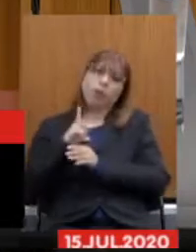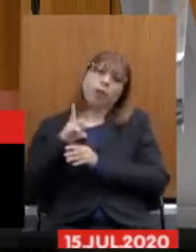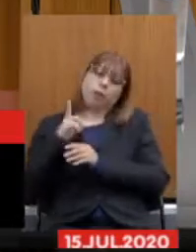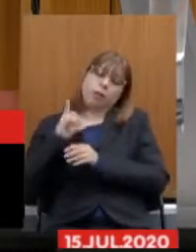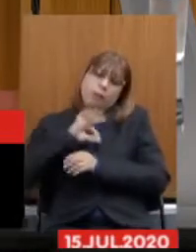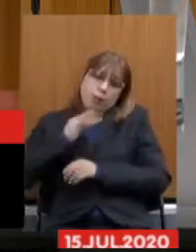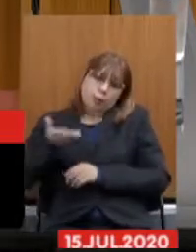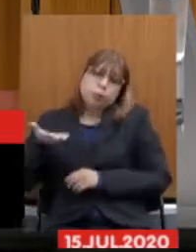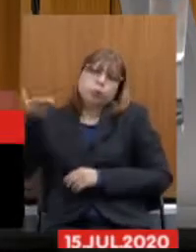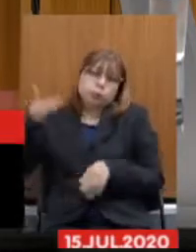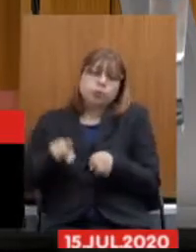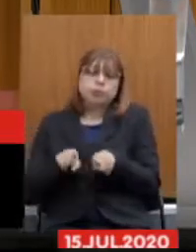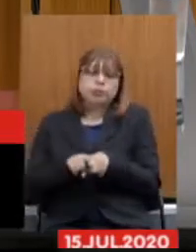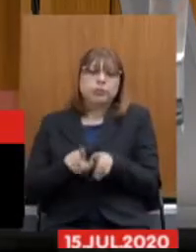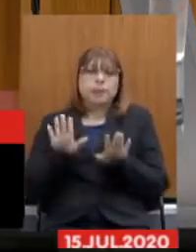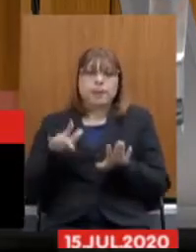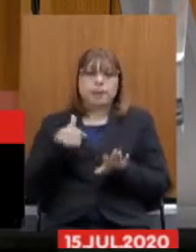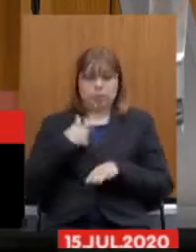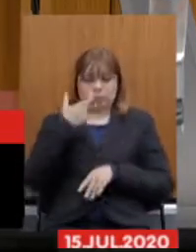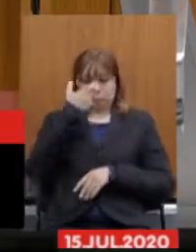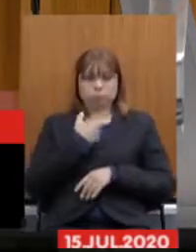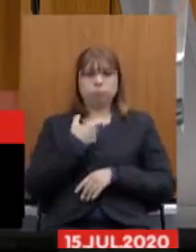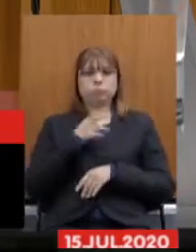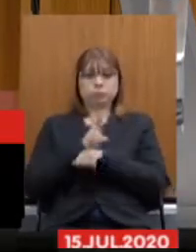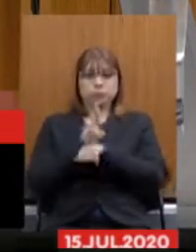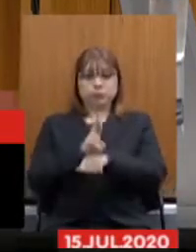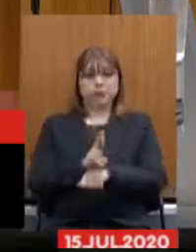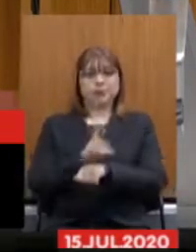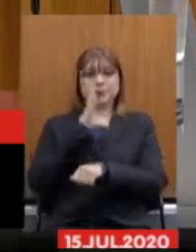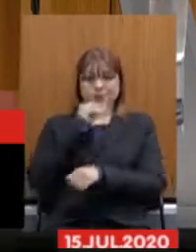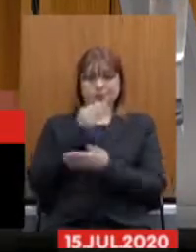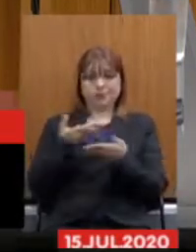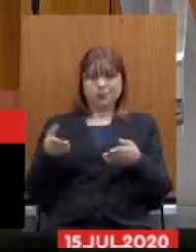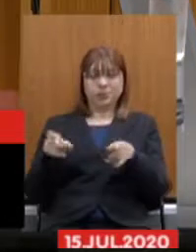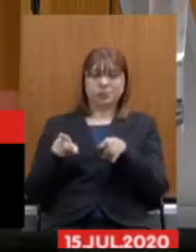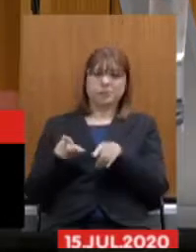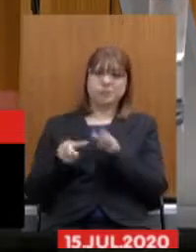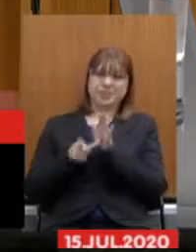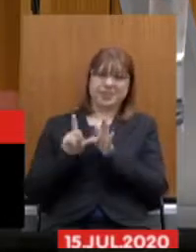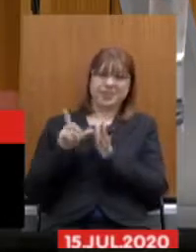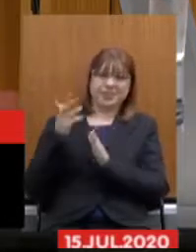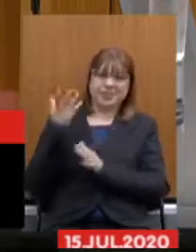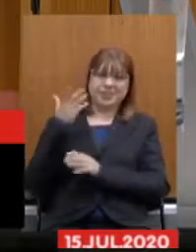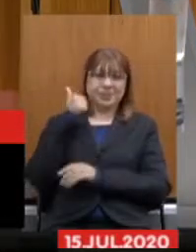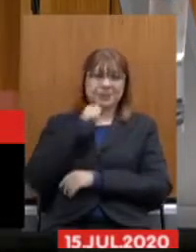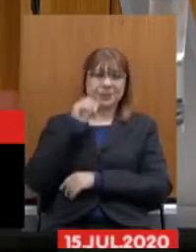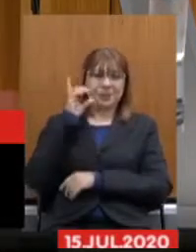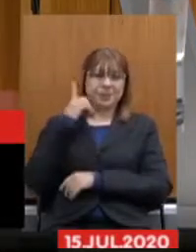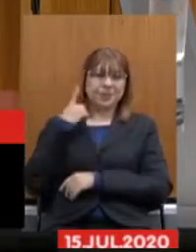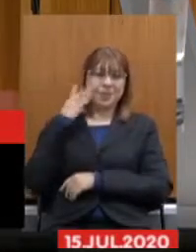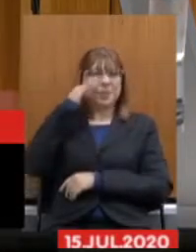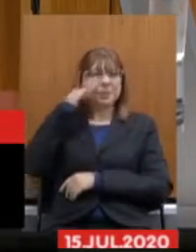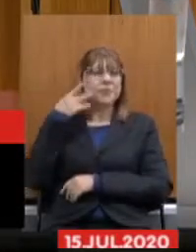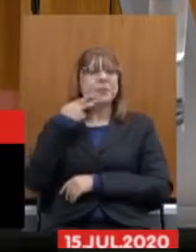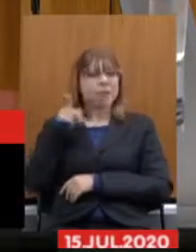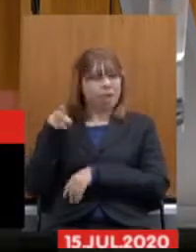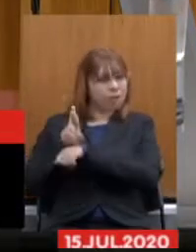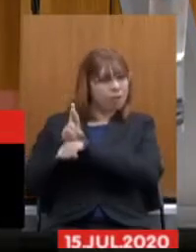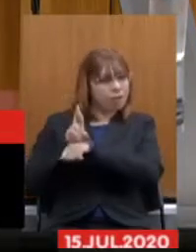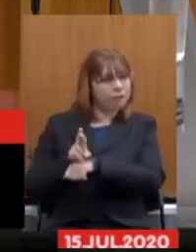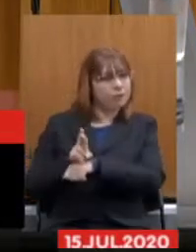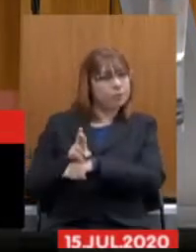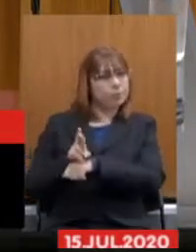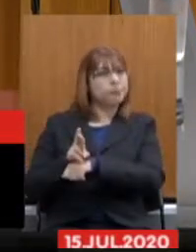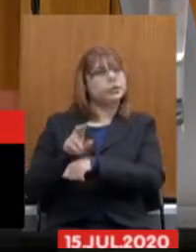sozinho ainda que eu represente meus servidores e a deputada Beatriz foi feliz quando ela falou aqui que ela representa